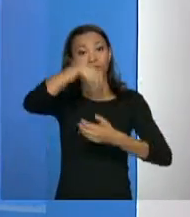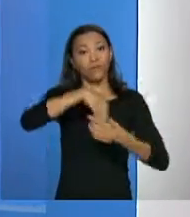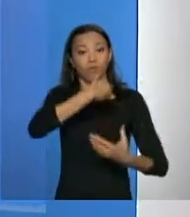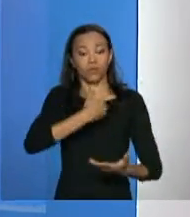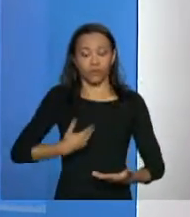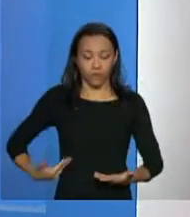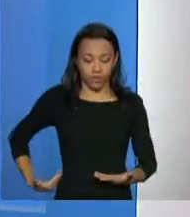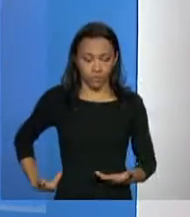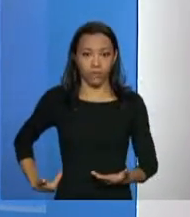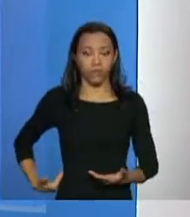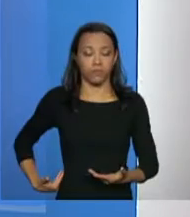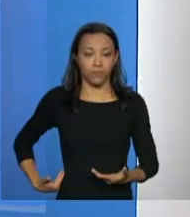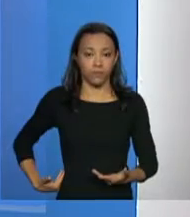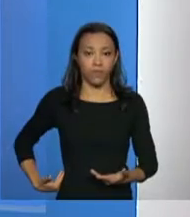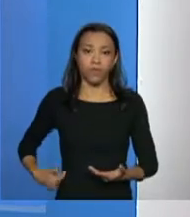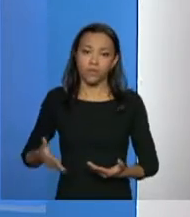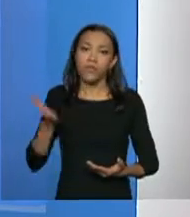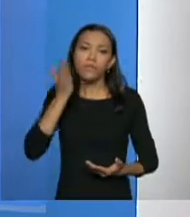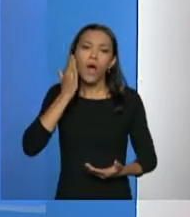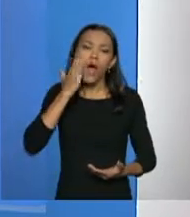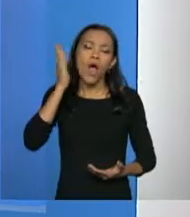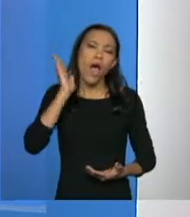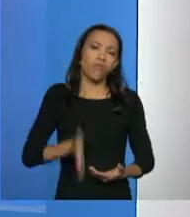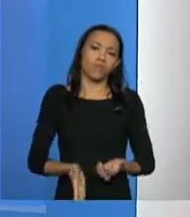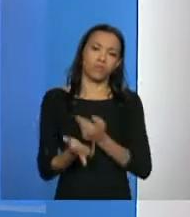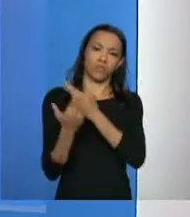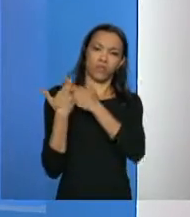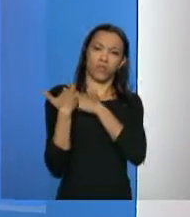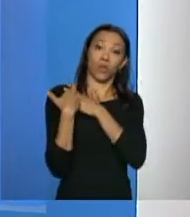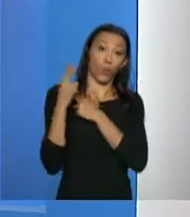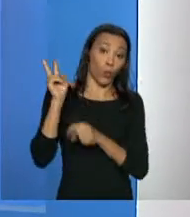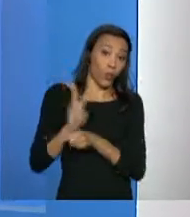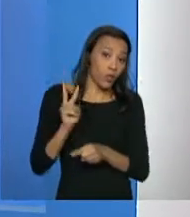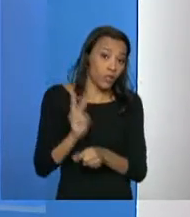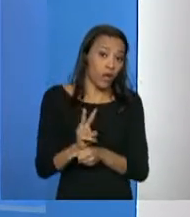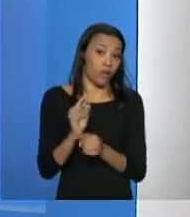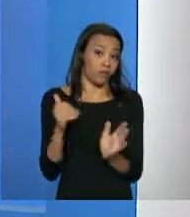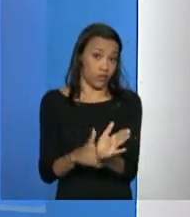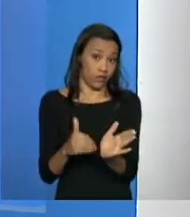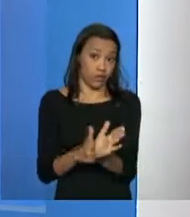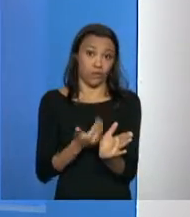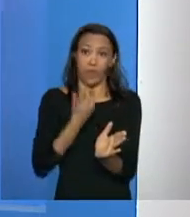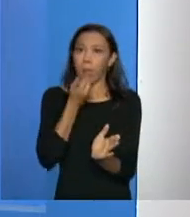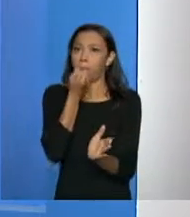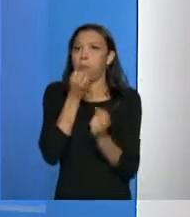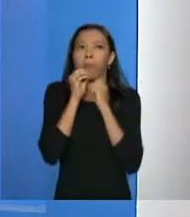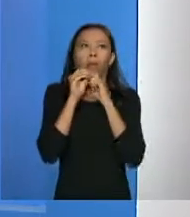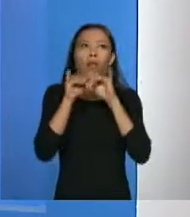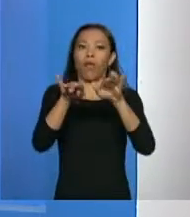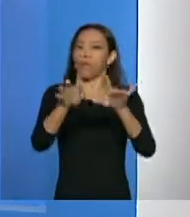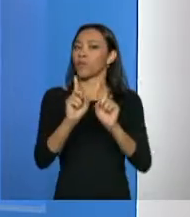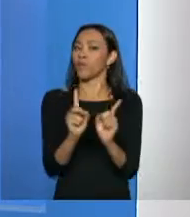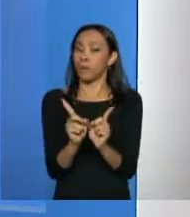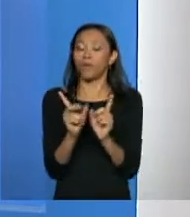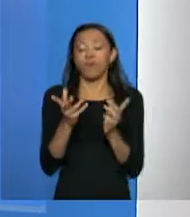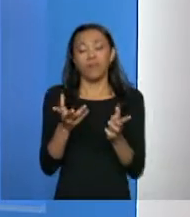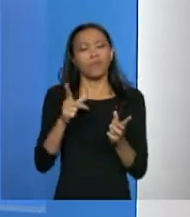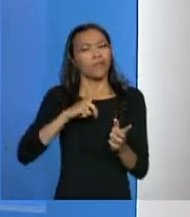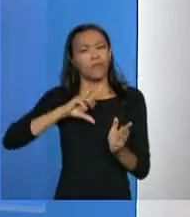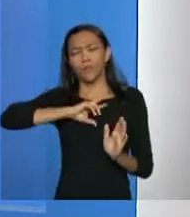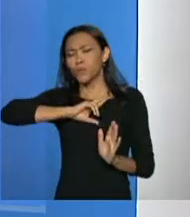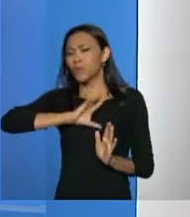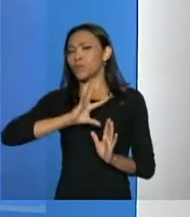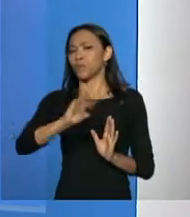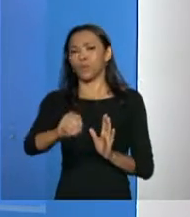cuidar desse sigilo. Outra coisa também é contributivo o INSS, então você tem toda uma legislação